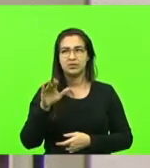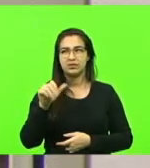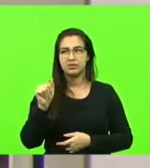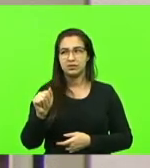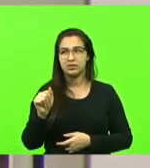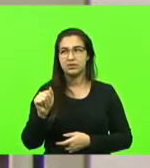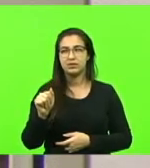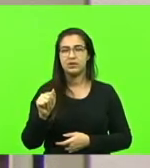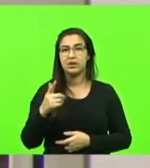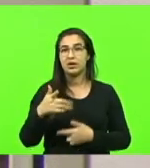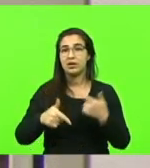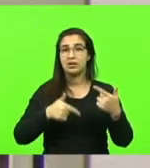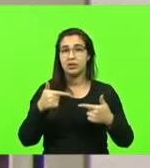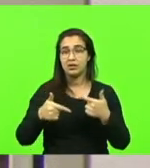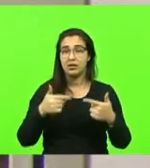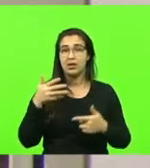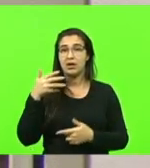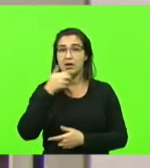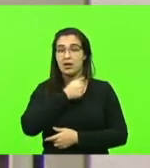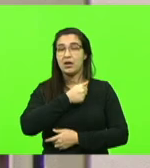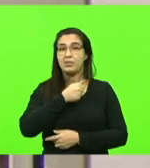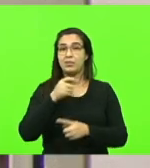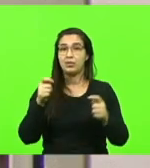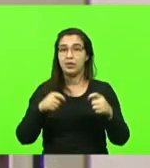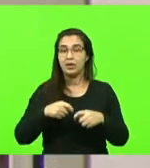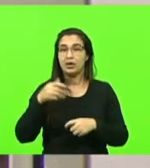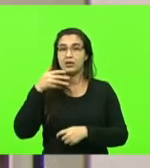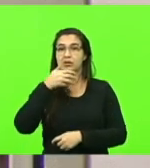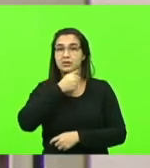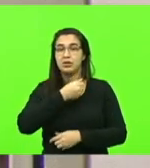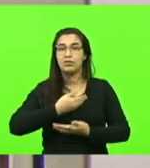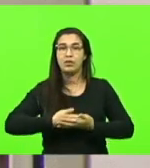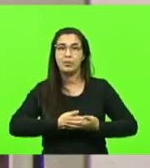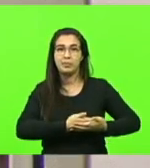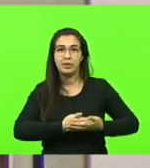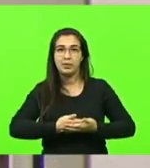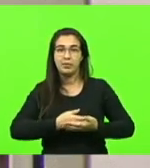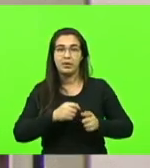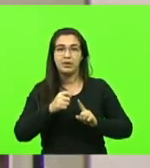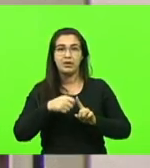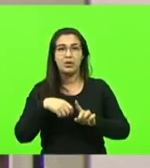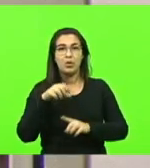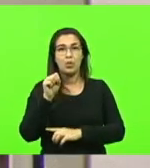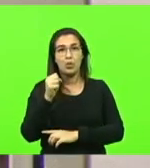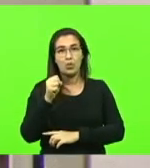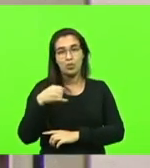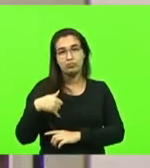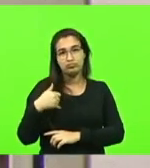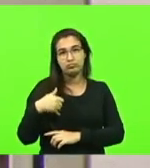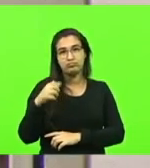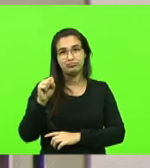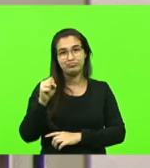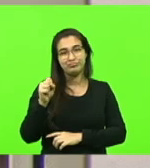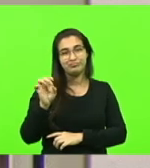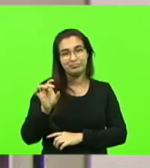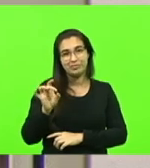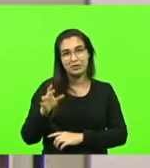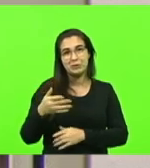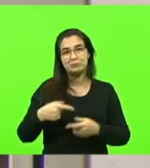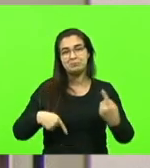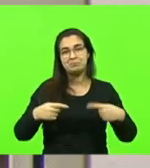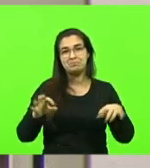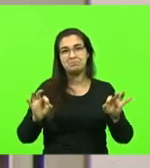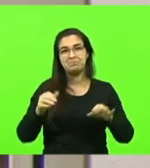atuação rápida e eficiente. Que resultou em salvar a vida de um bebê de oito meses. Em discussão. Não havendo quem queira discutir, em